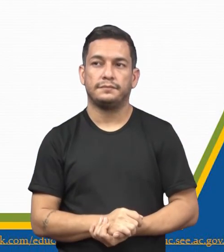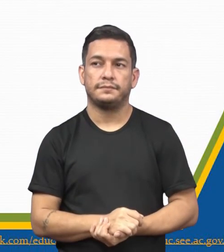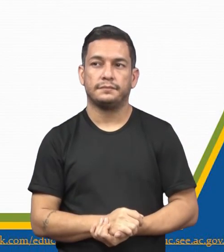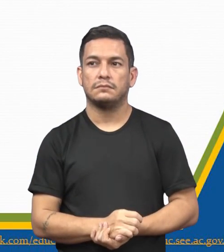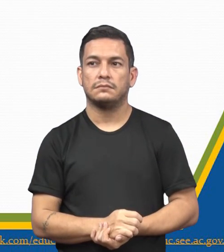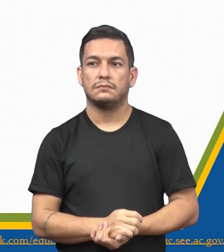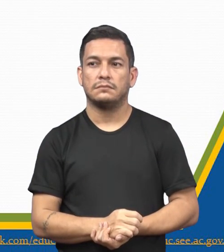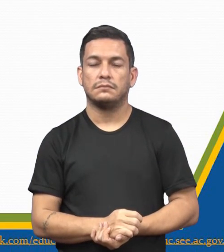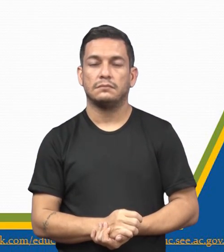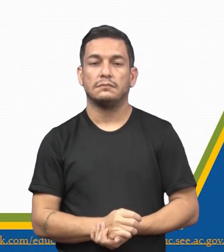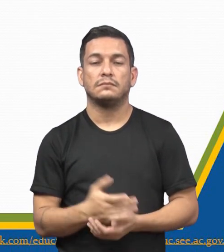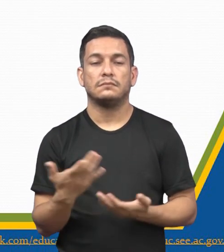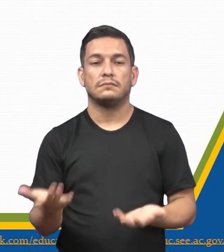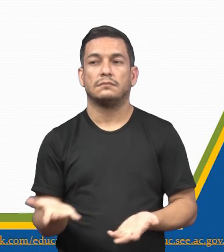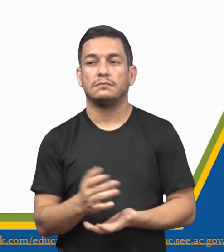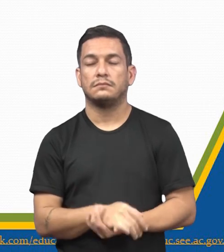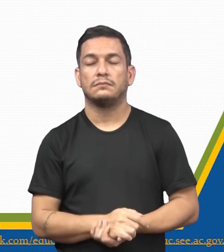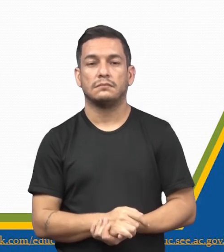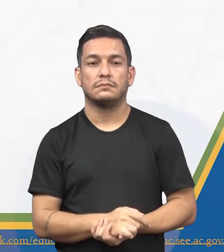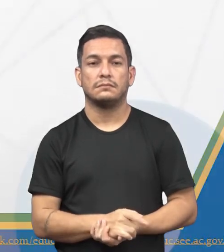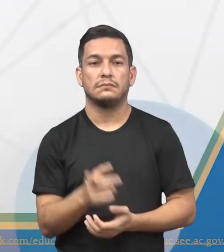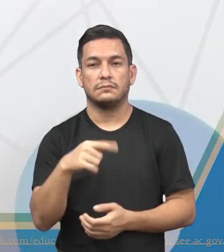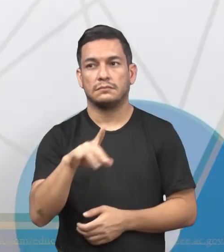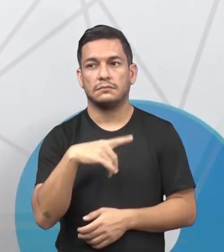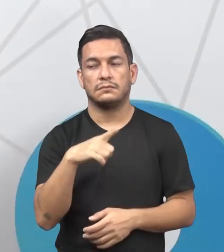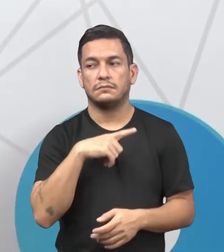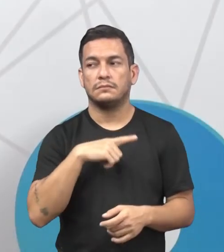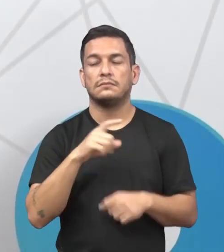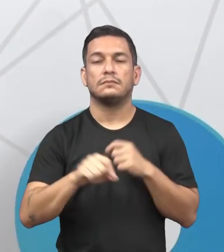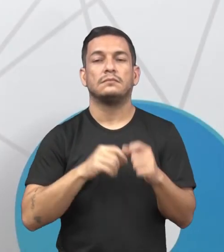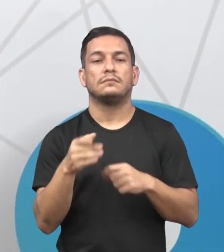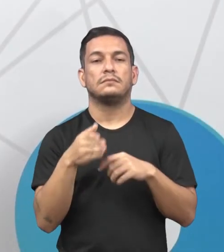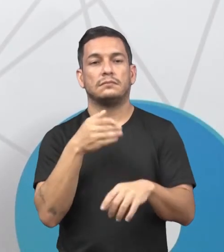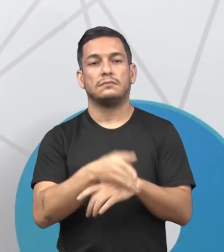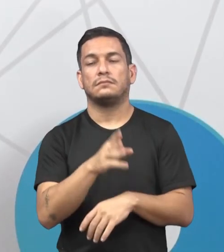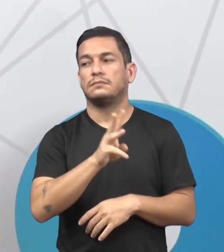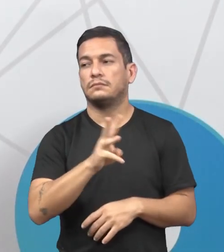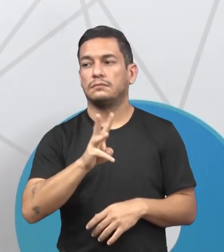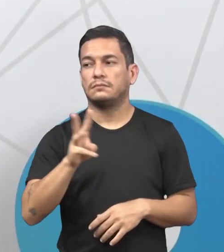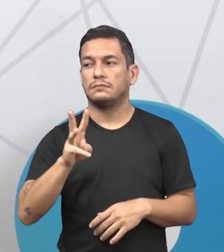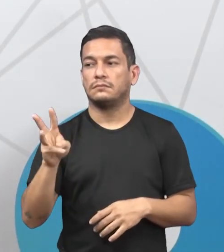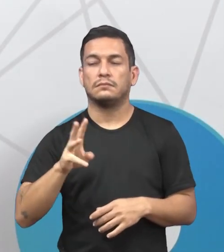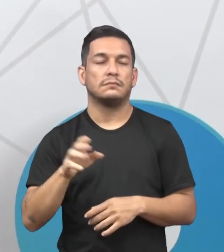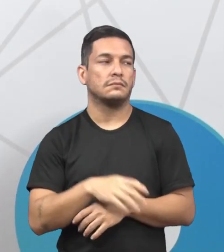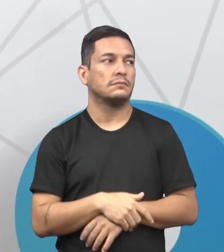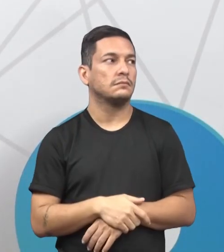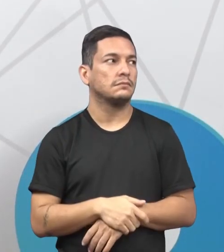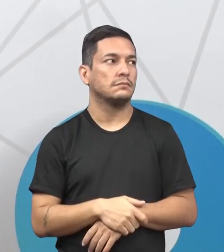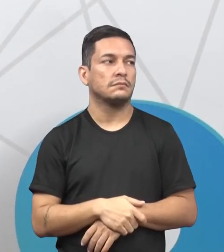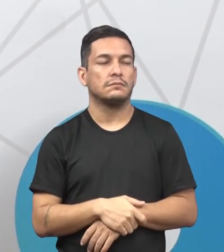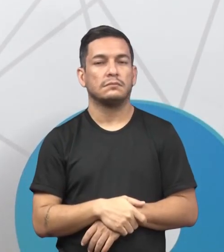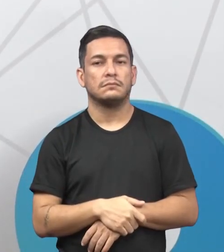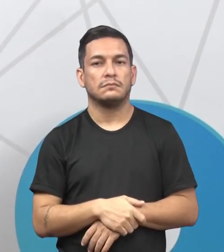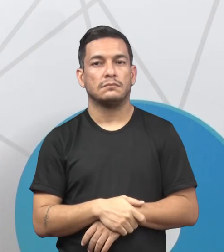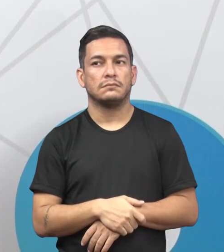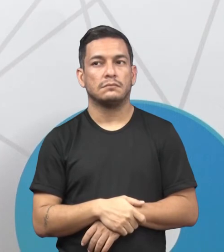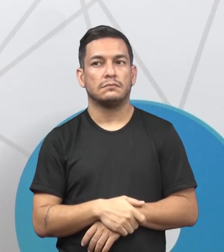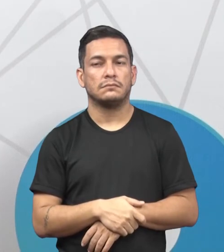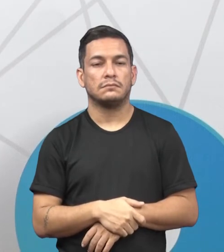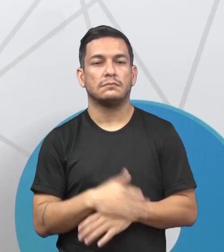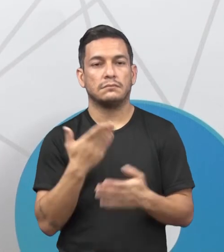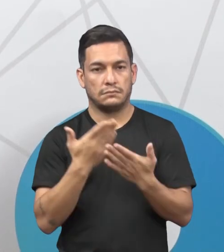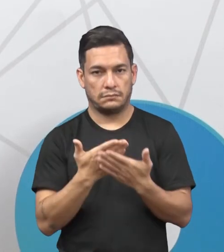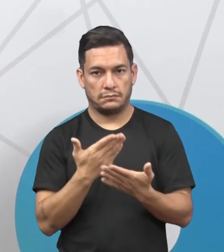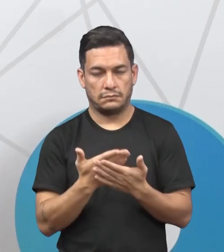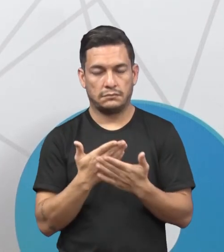né? Então, pra que vocês tenham acesso a essas questões, a essa, a essa, as